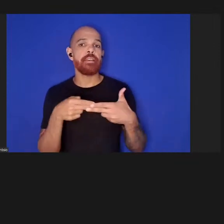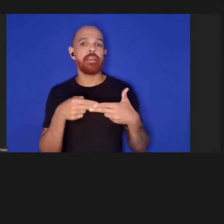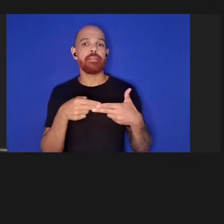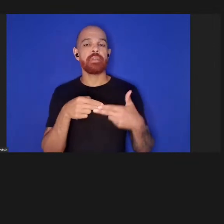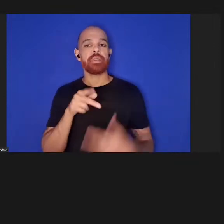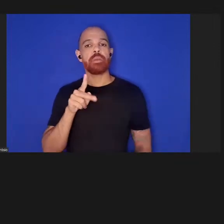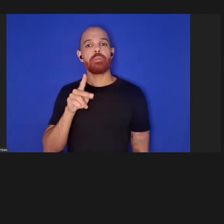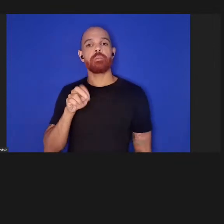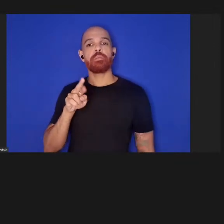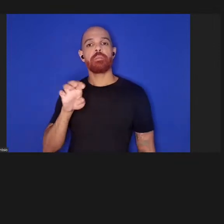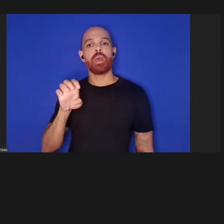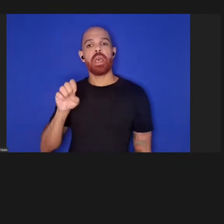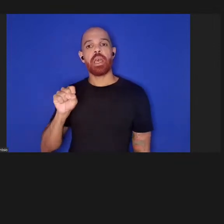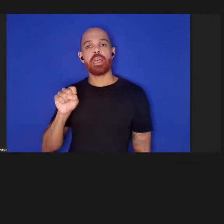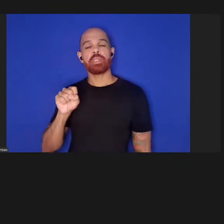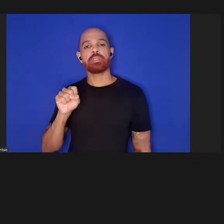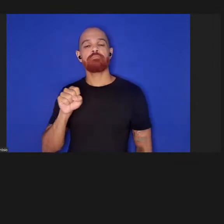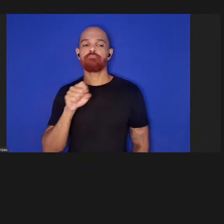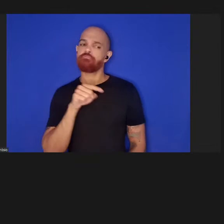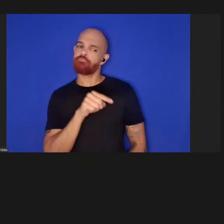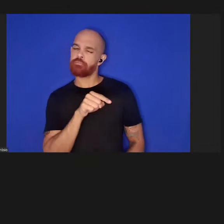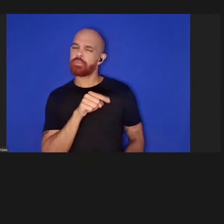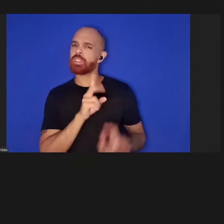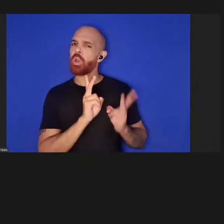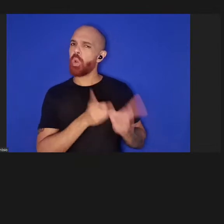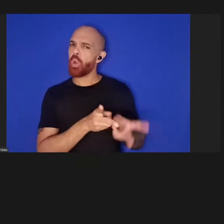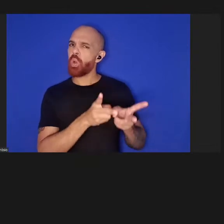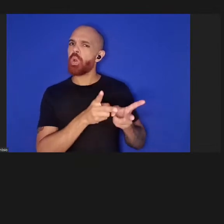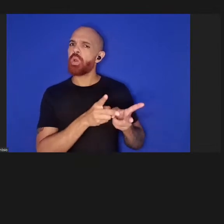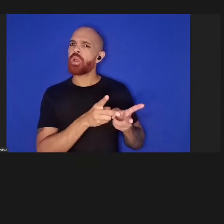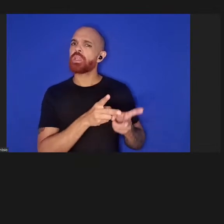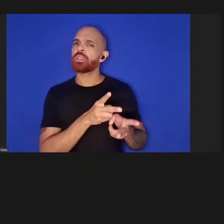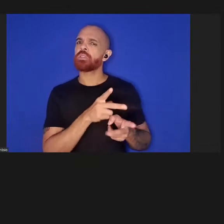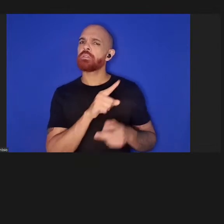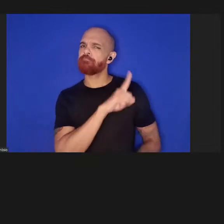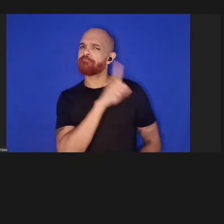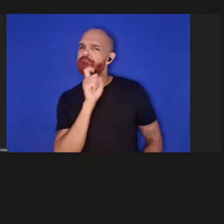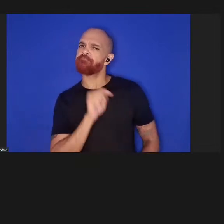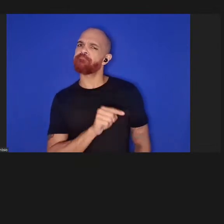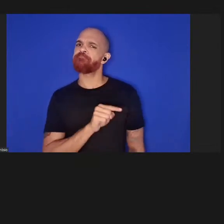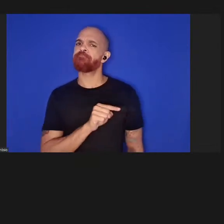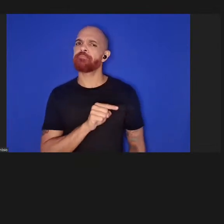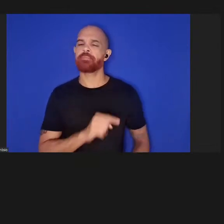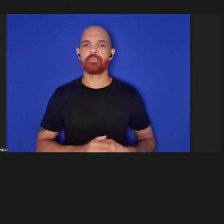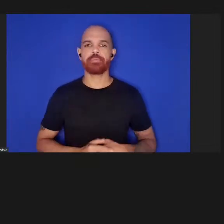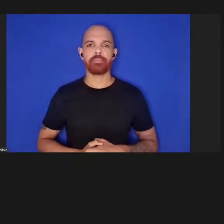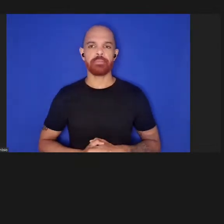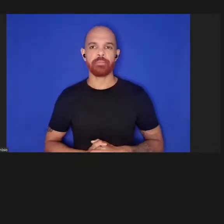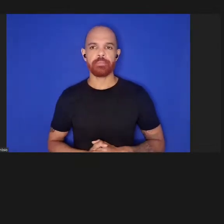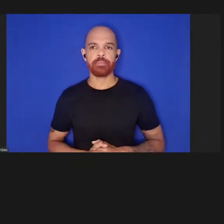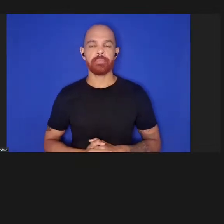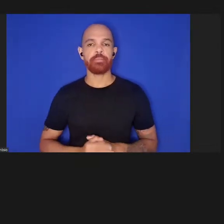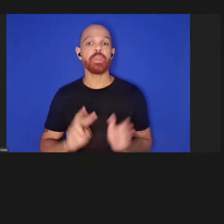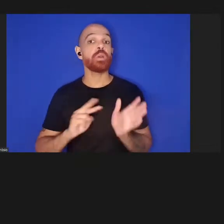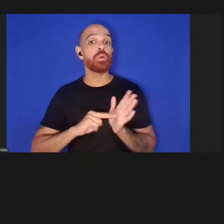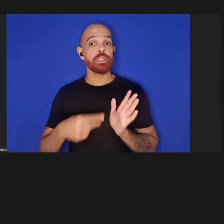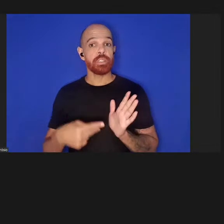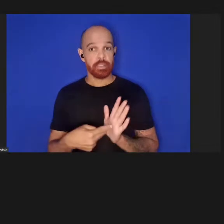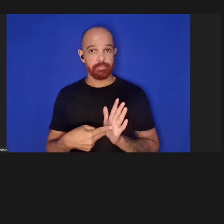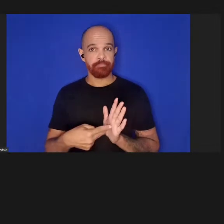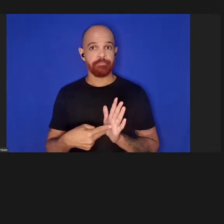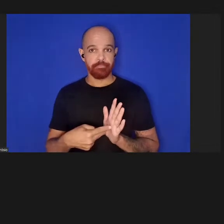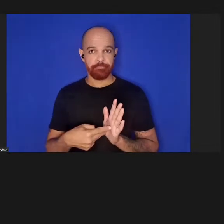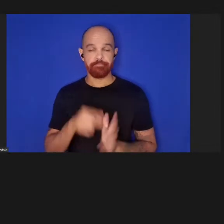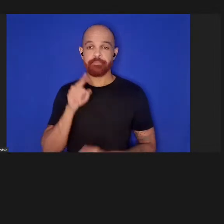ela ainda continua a ser bastante questionável. ou seja, esse é um